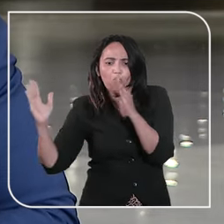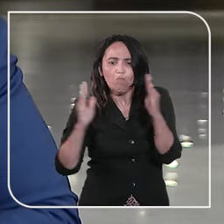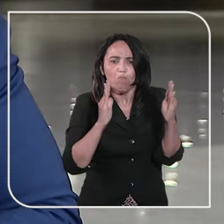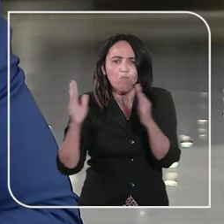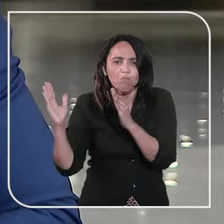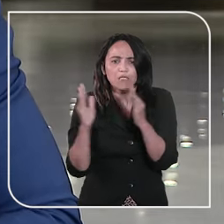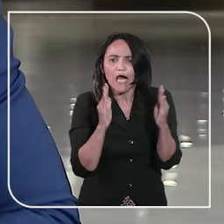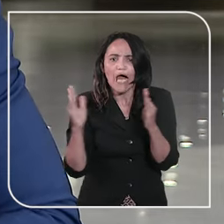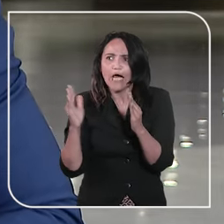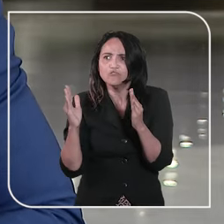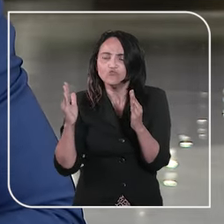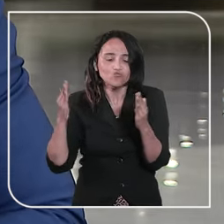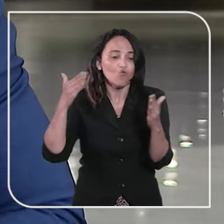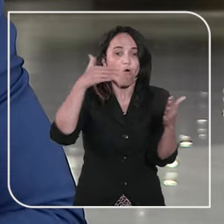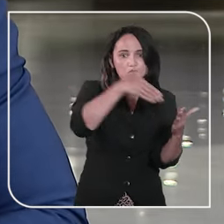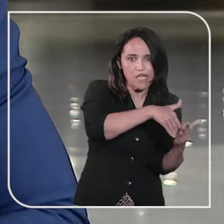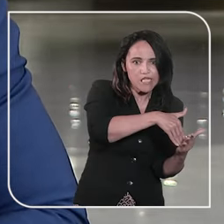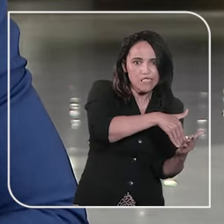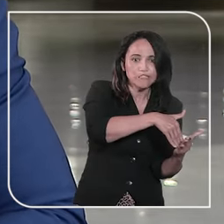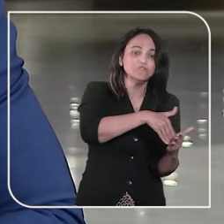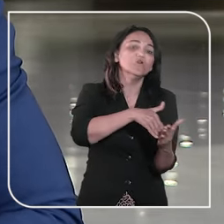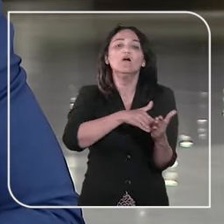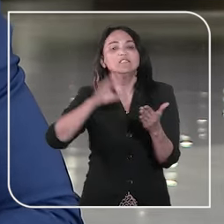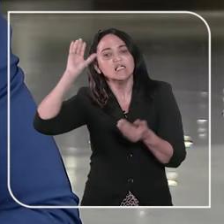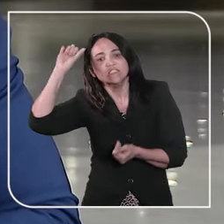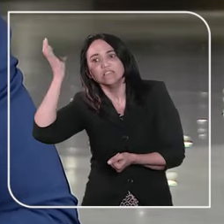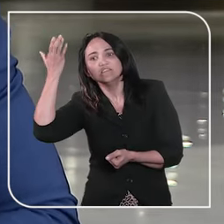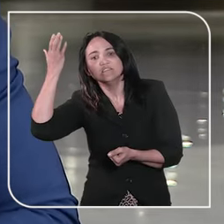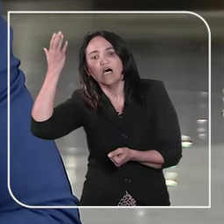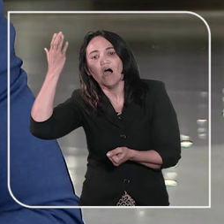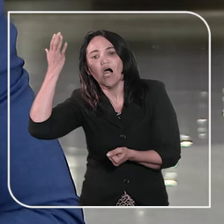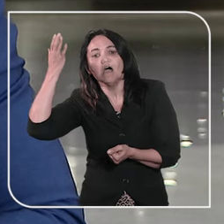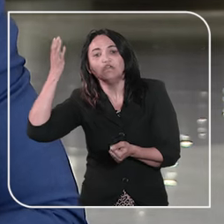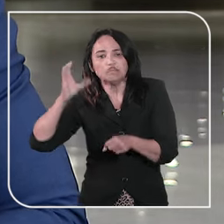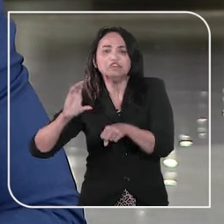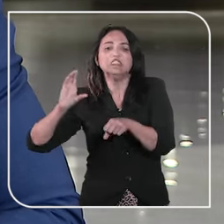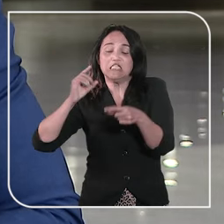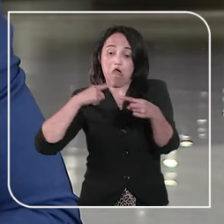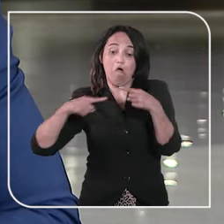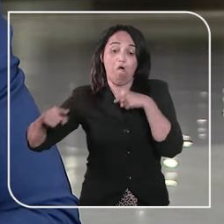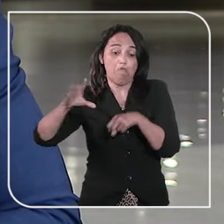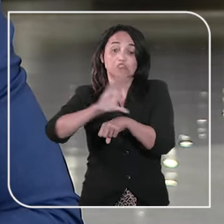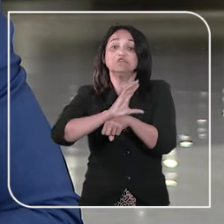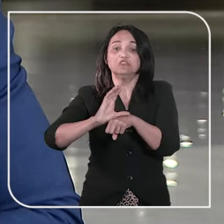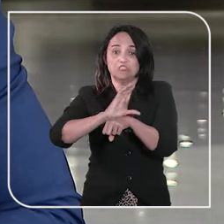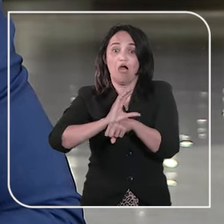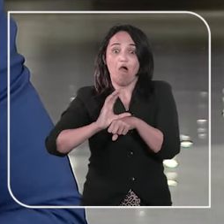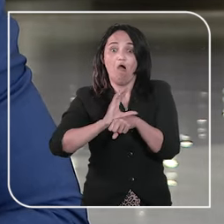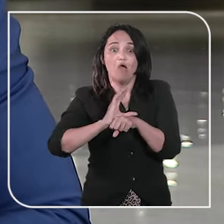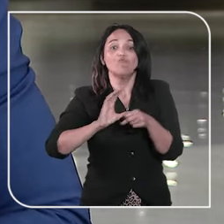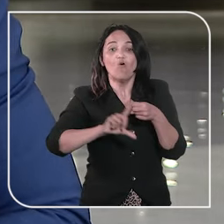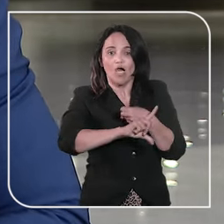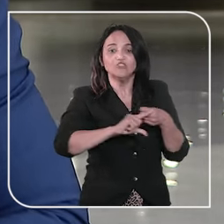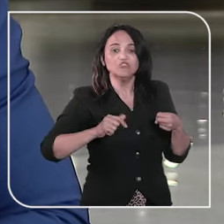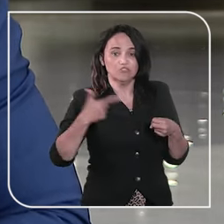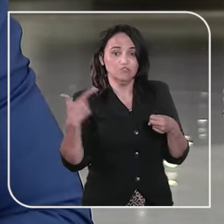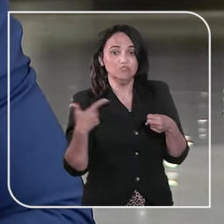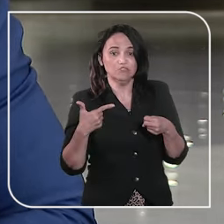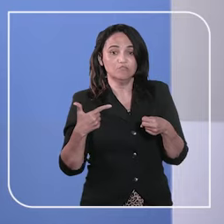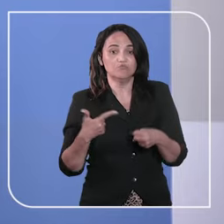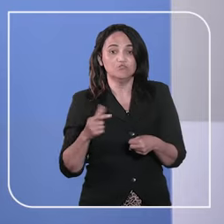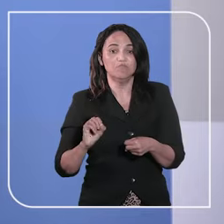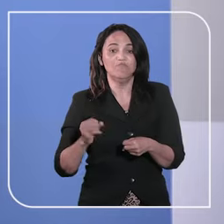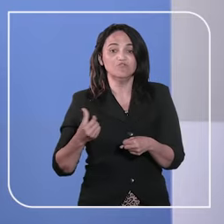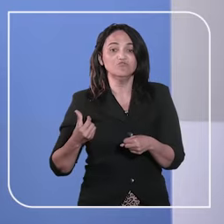da vigência da lei, em 2017, e a decisão de declaração de inconstitucionalidade do artigo 2º, em 2022.